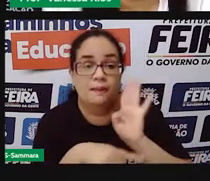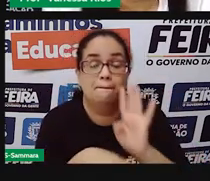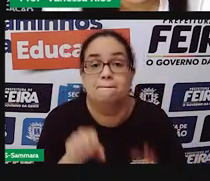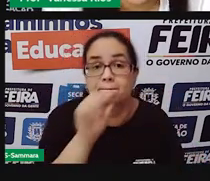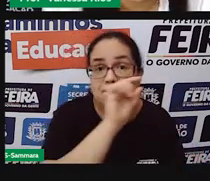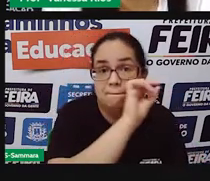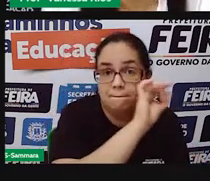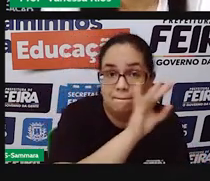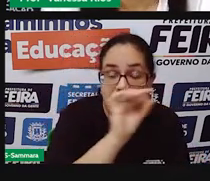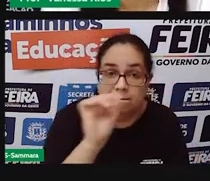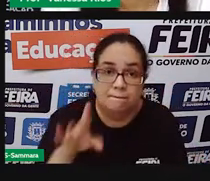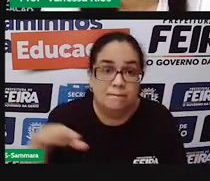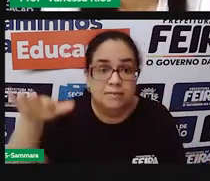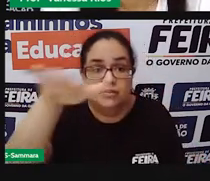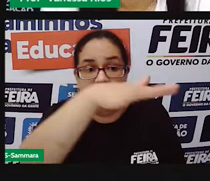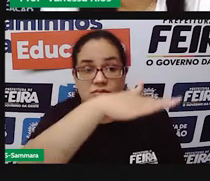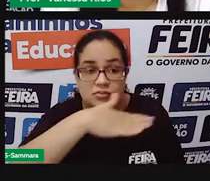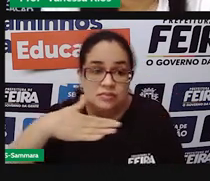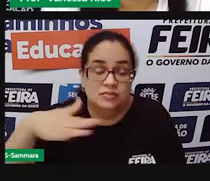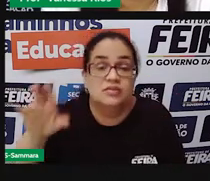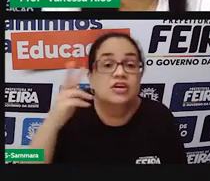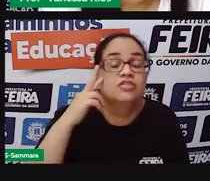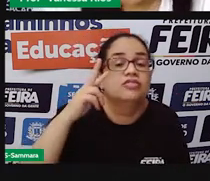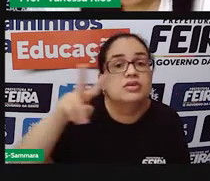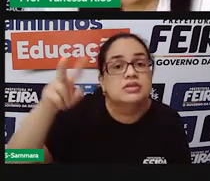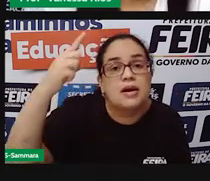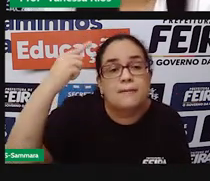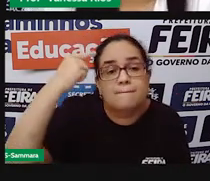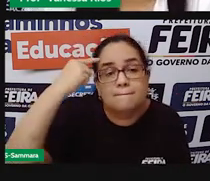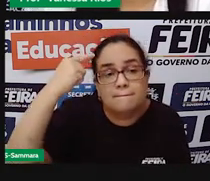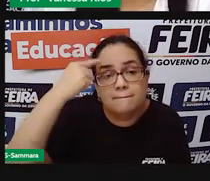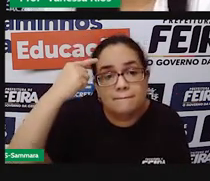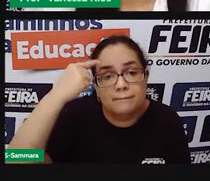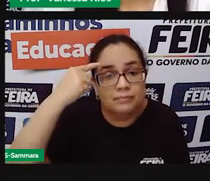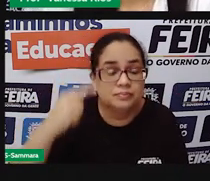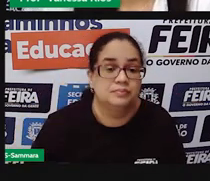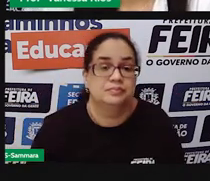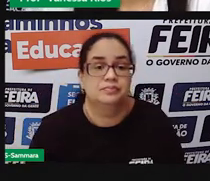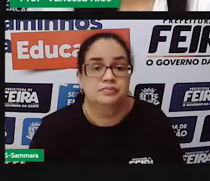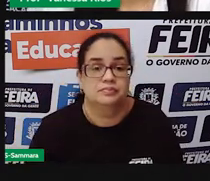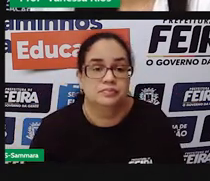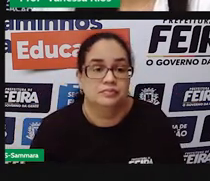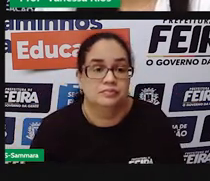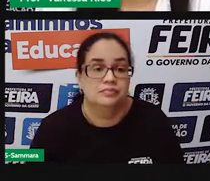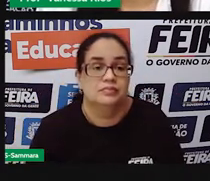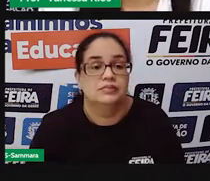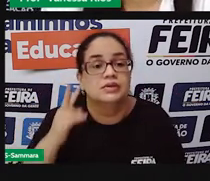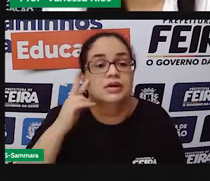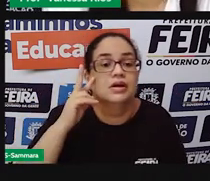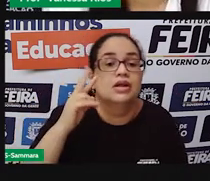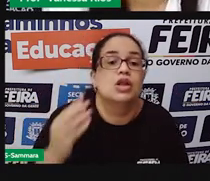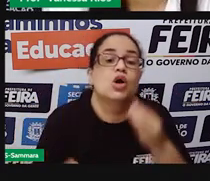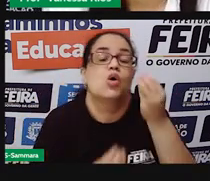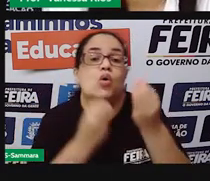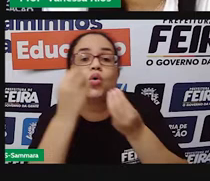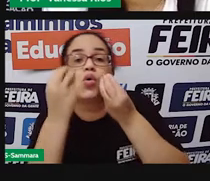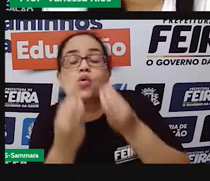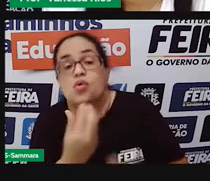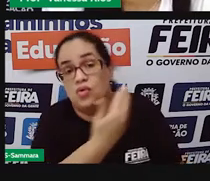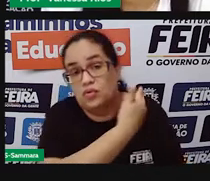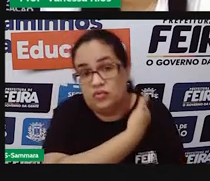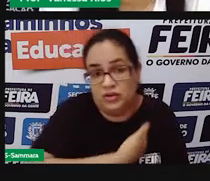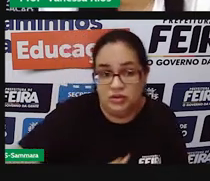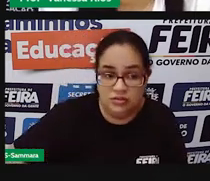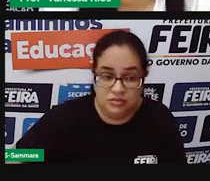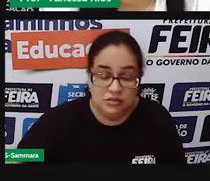tipo de governante, a gente faz uma reflexão sobre algumas definições. E aparece aí formas de governo e